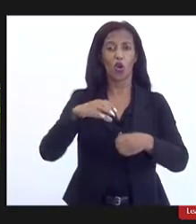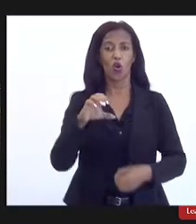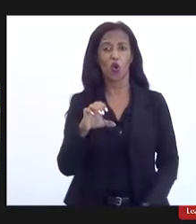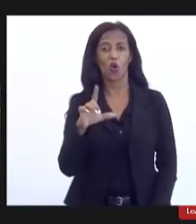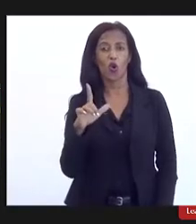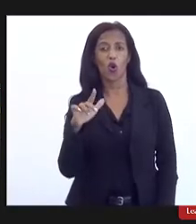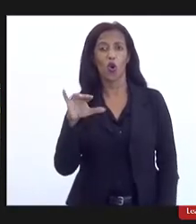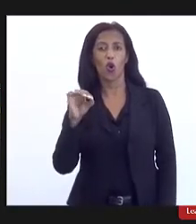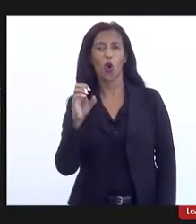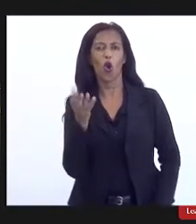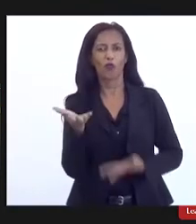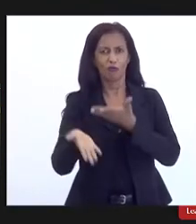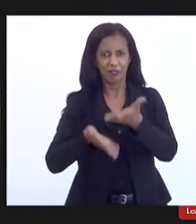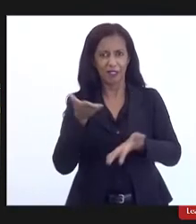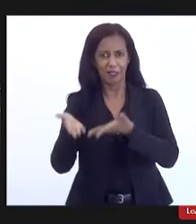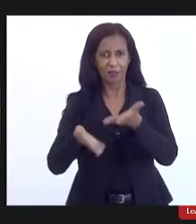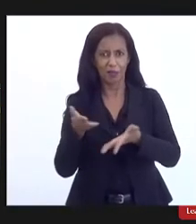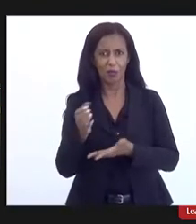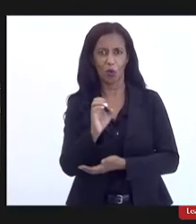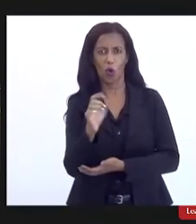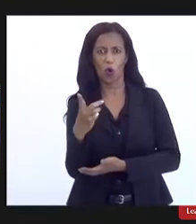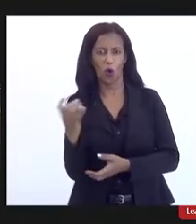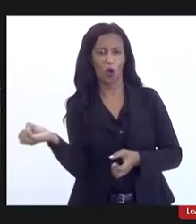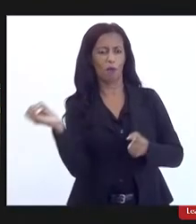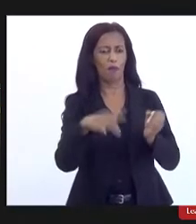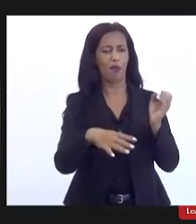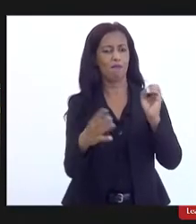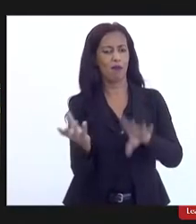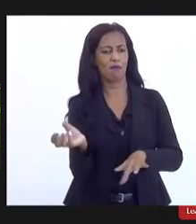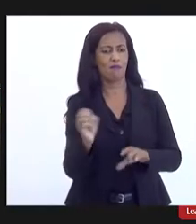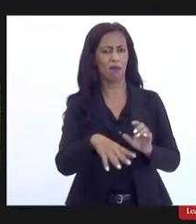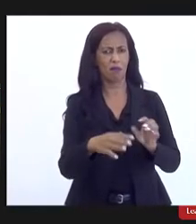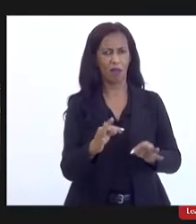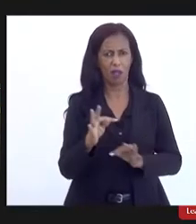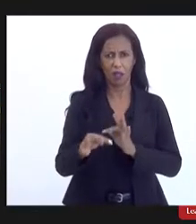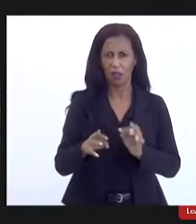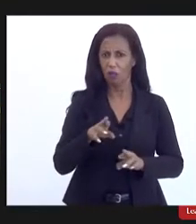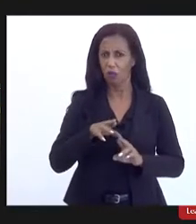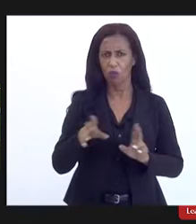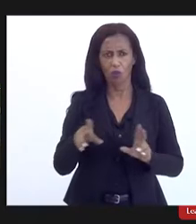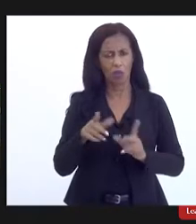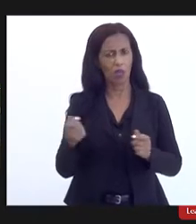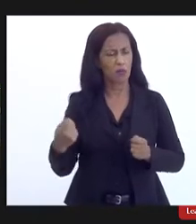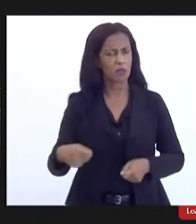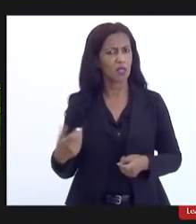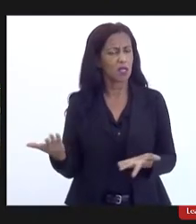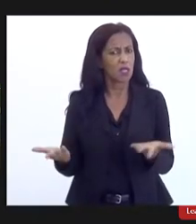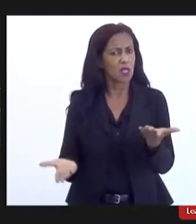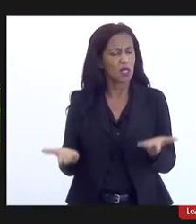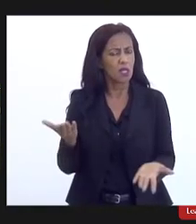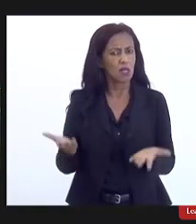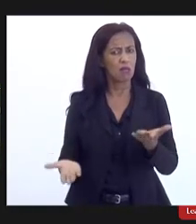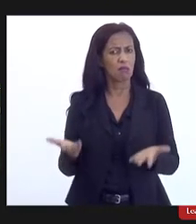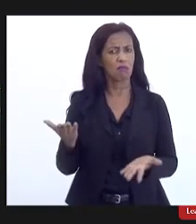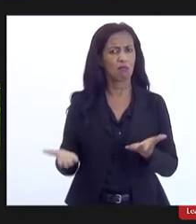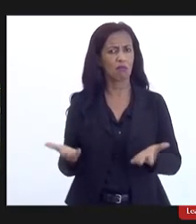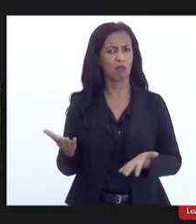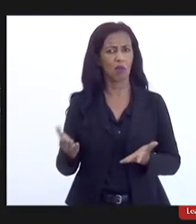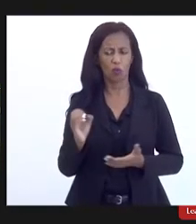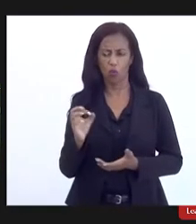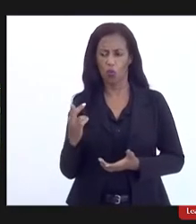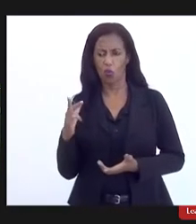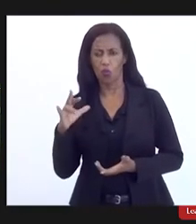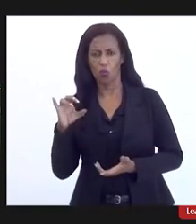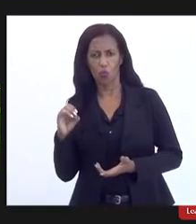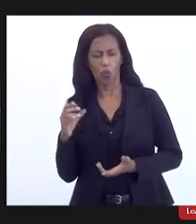tratamento é jogar cloro né então o tratamento não é isso o tratamento tem que ter o equilíbrio né do cloro